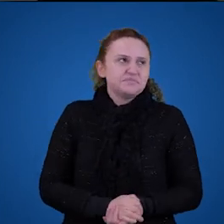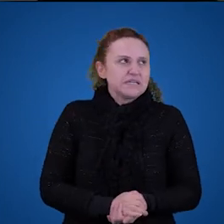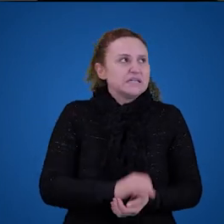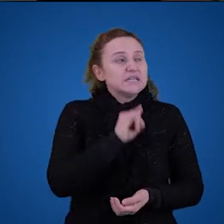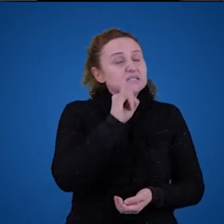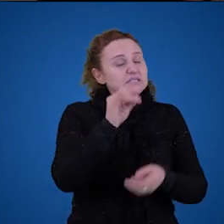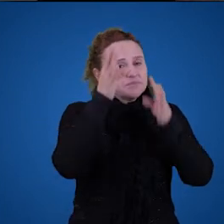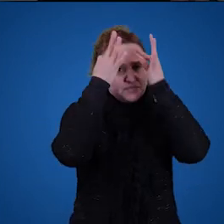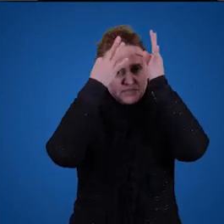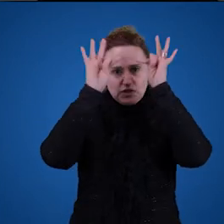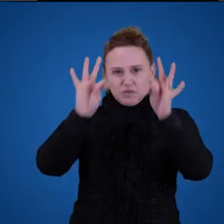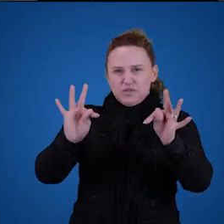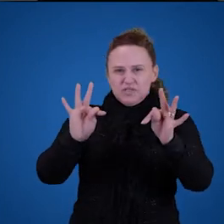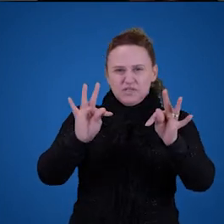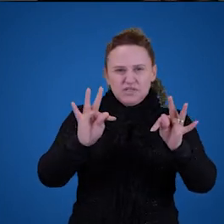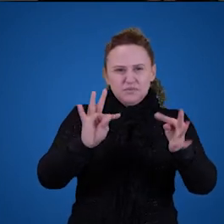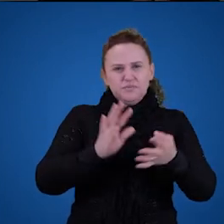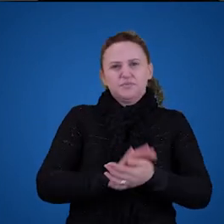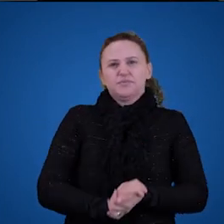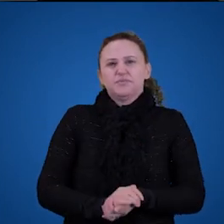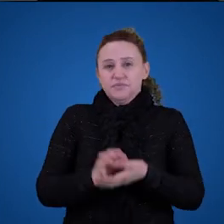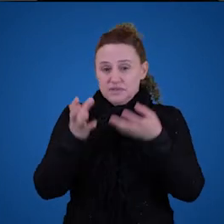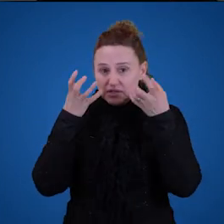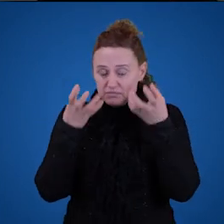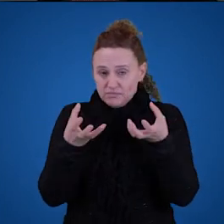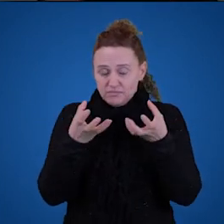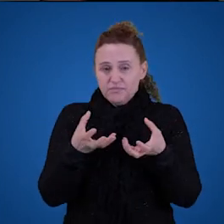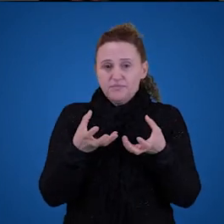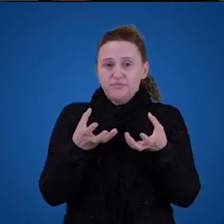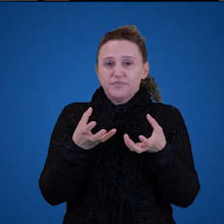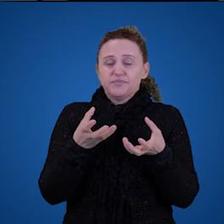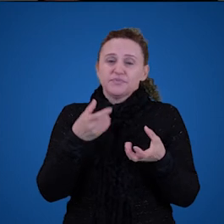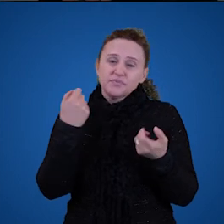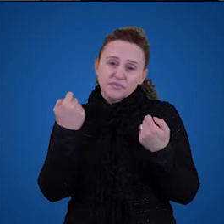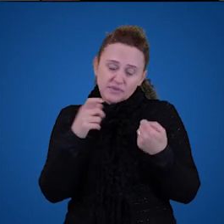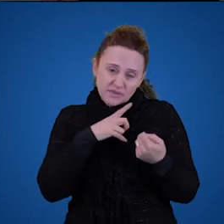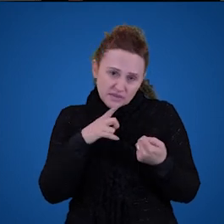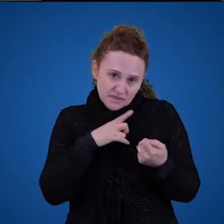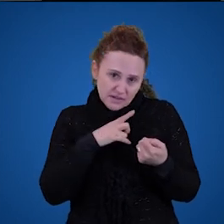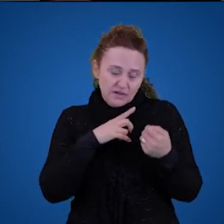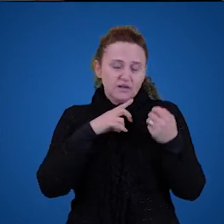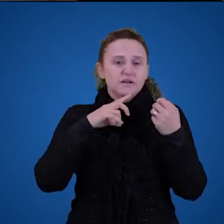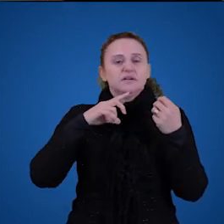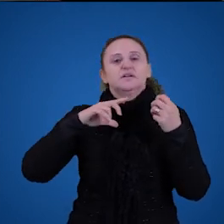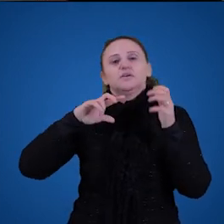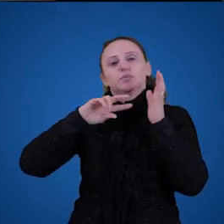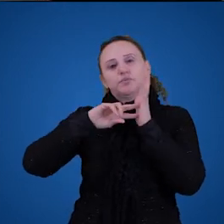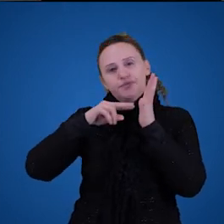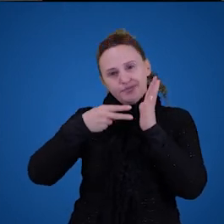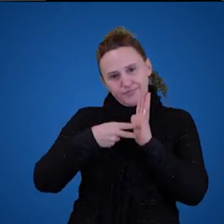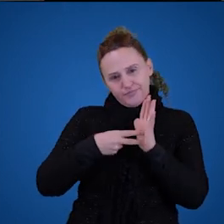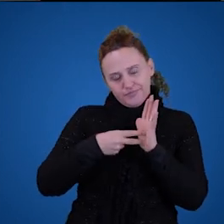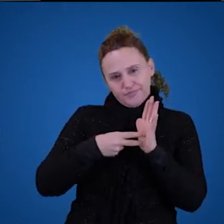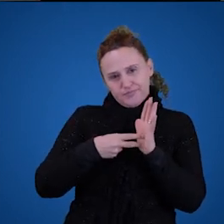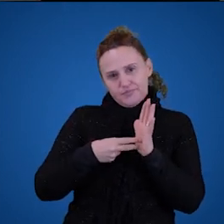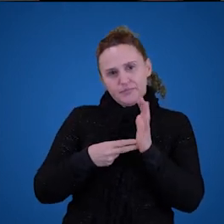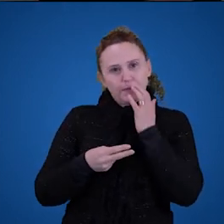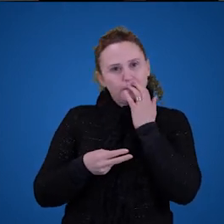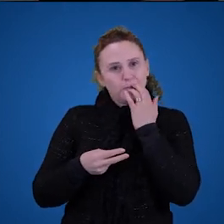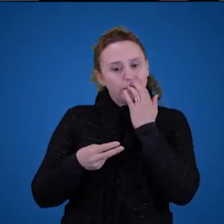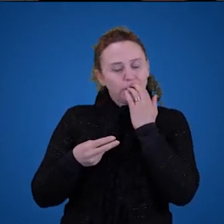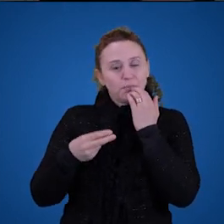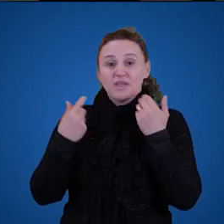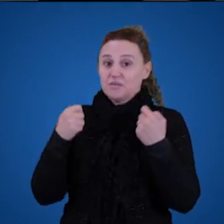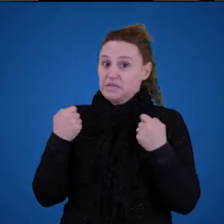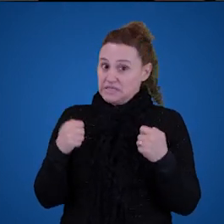defende que todas as palavras, para terem significado, precisam necessariamente estar atreladas a objetos, e a